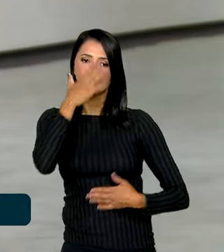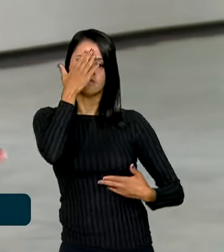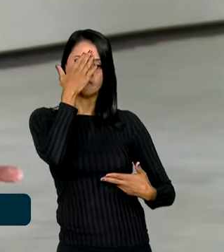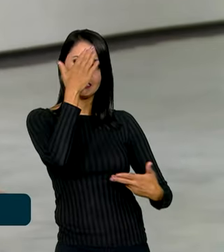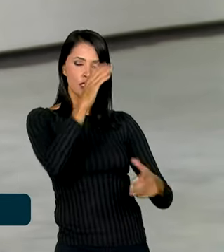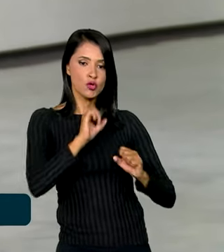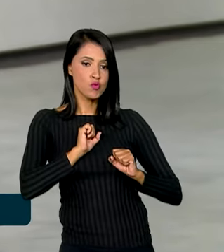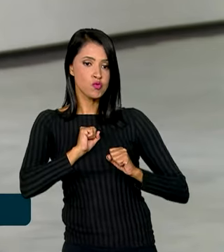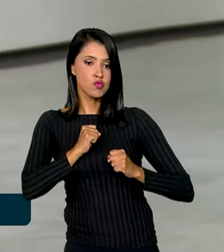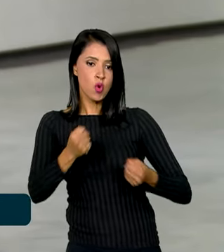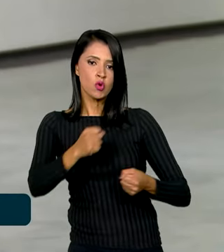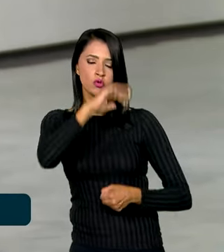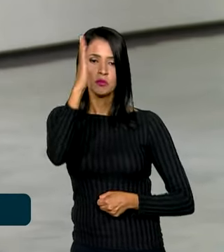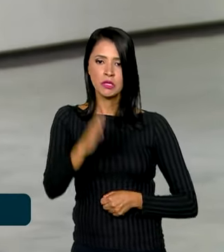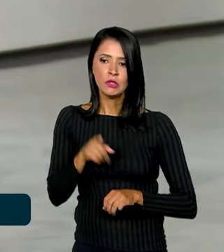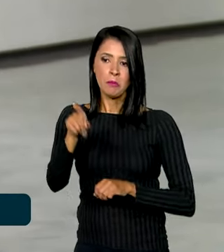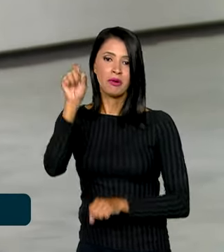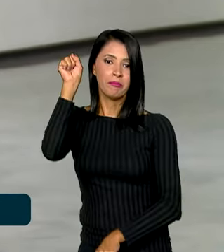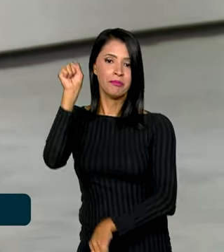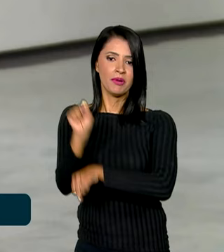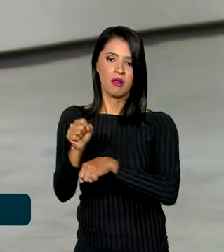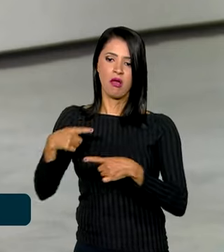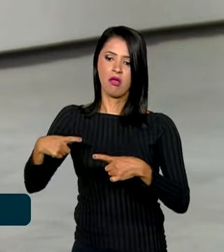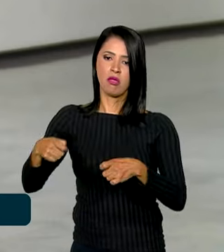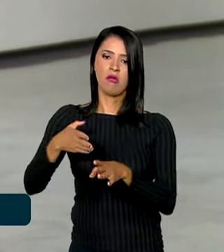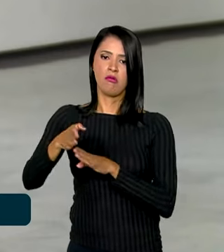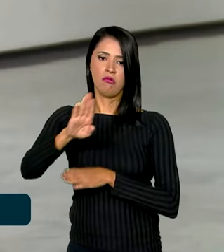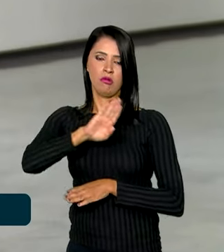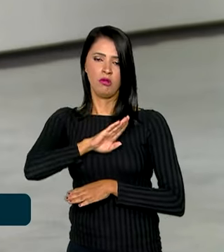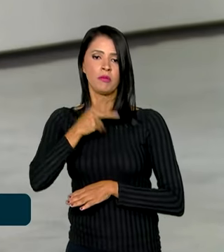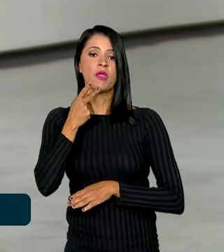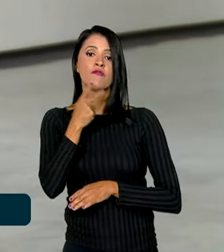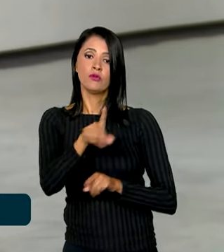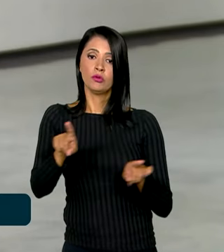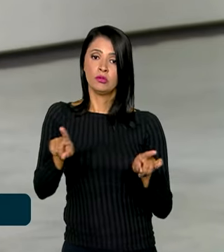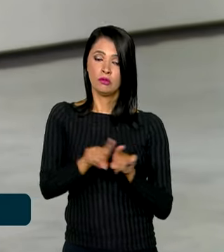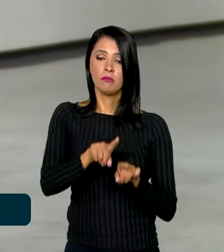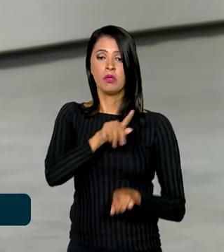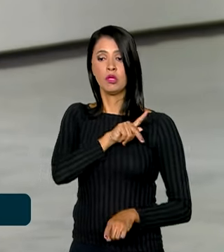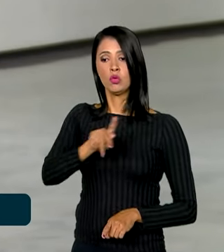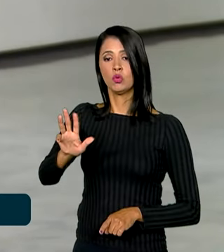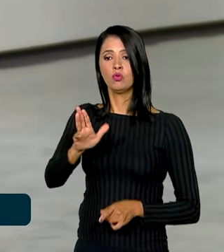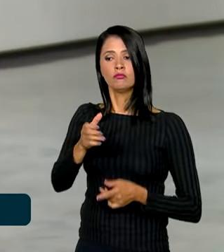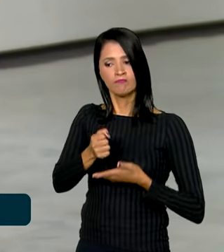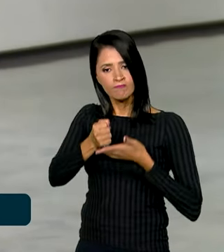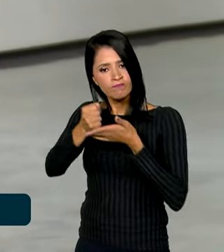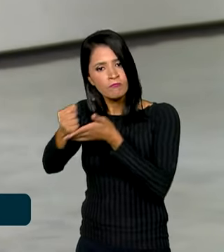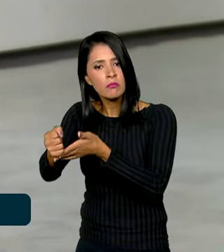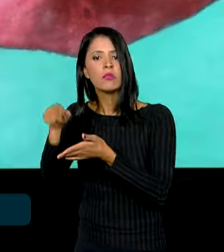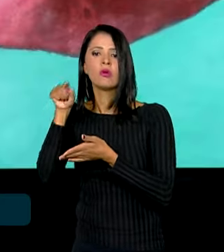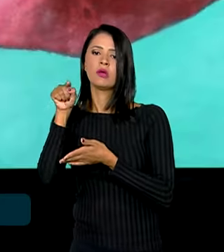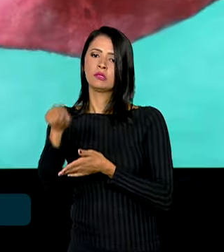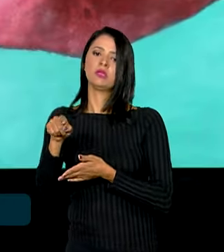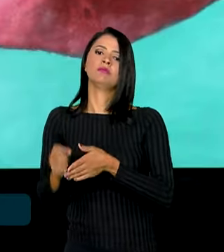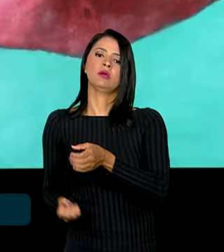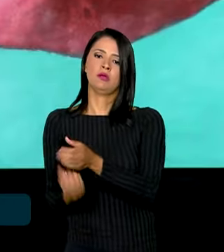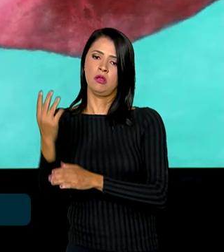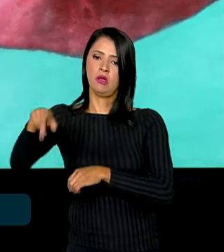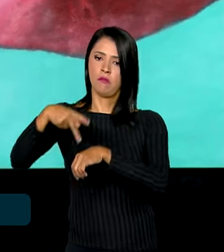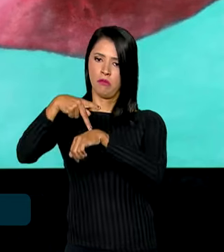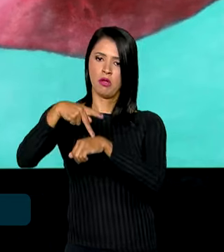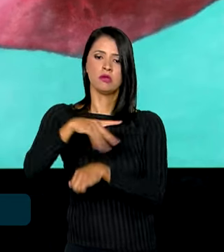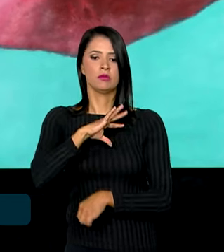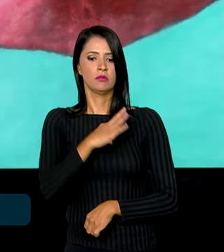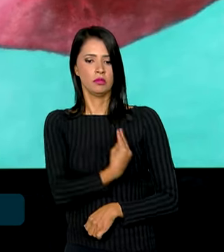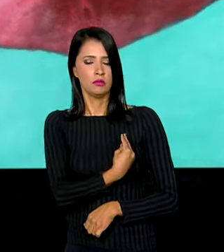pelo cessar-fogo na faixa de Gaza e disse que Lula reiterou o apoio à criação do Estado palestino. O genocídio